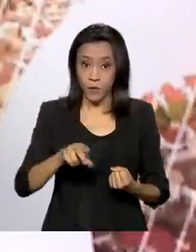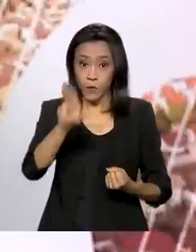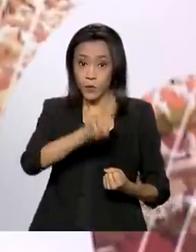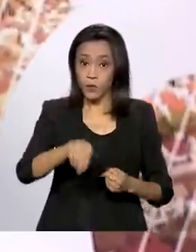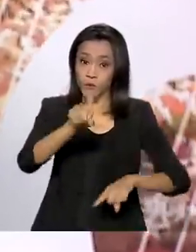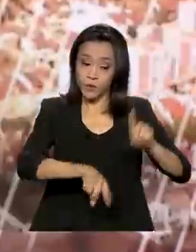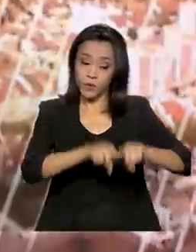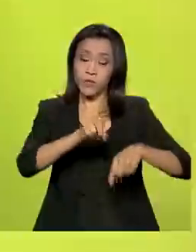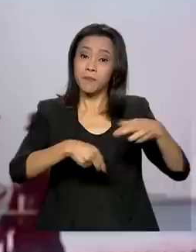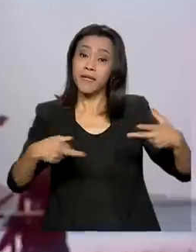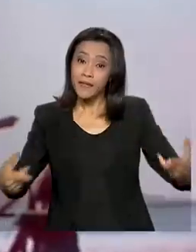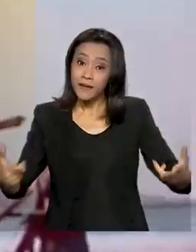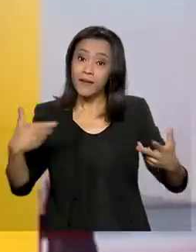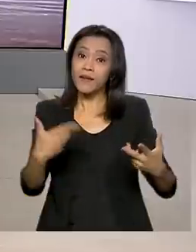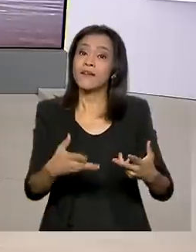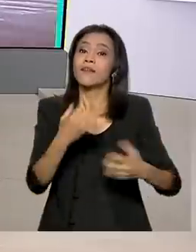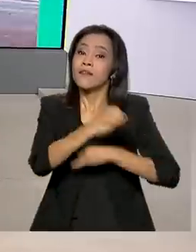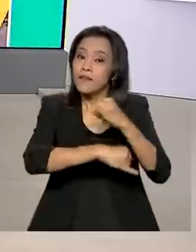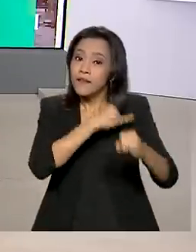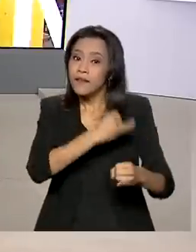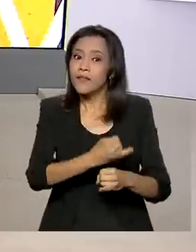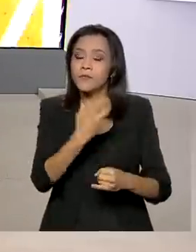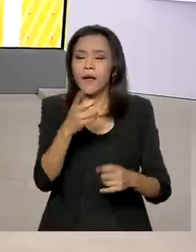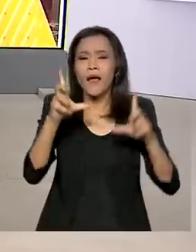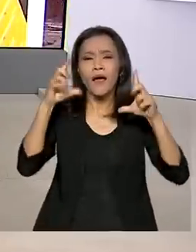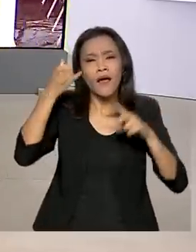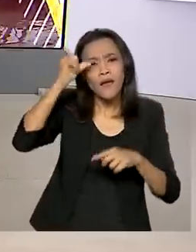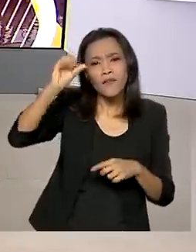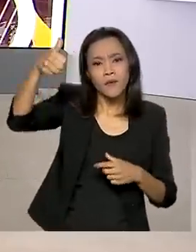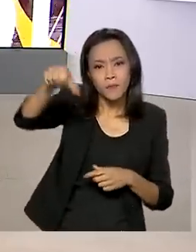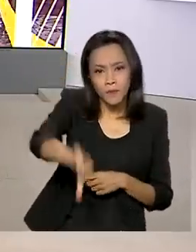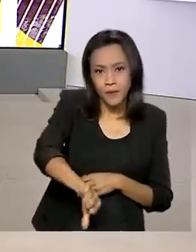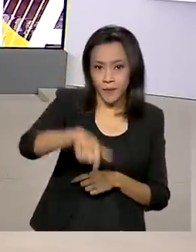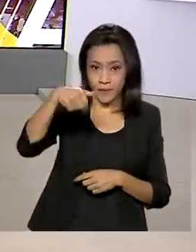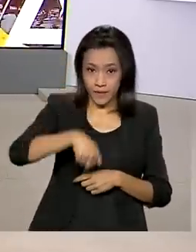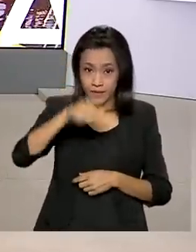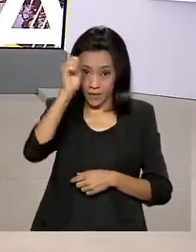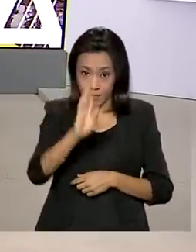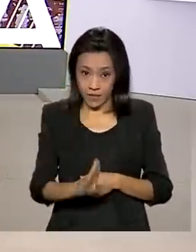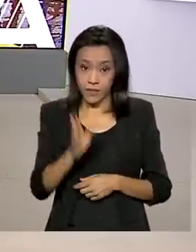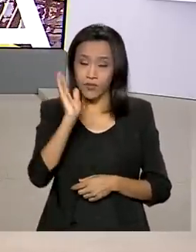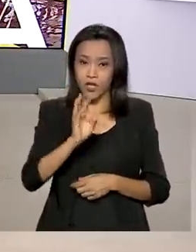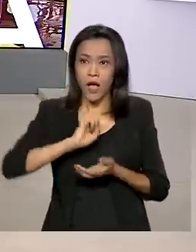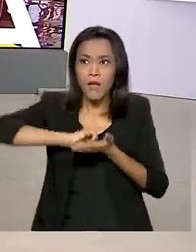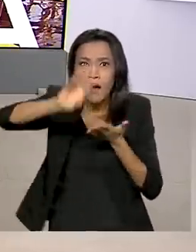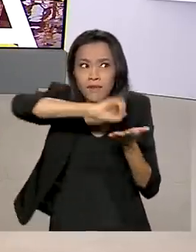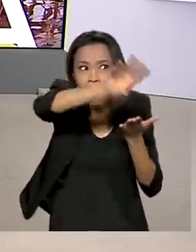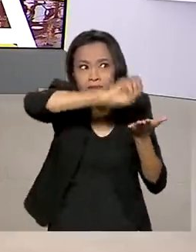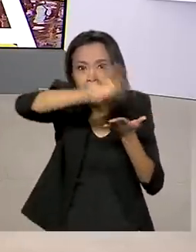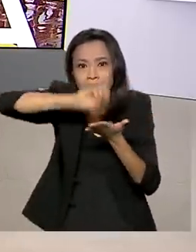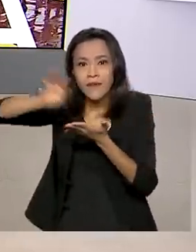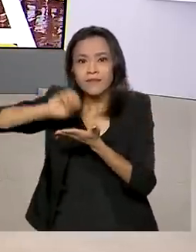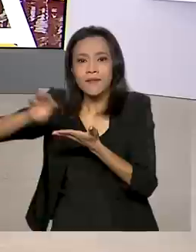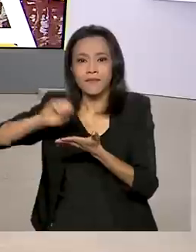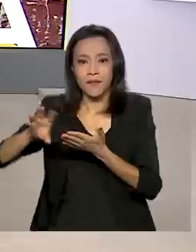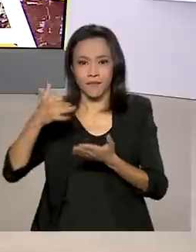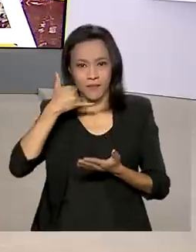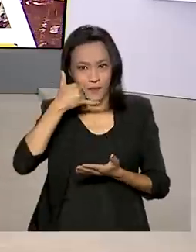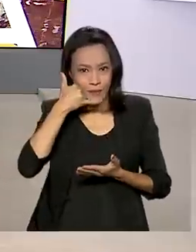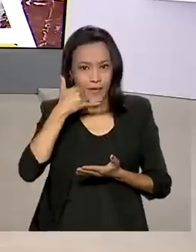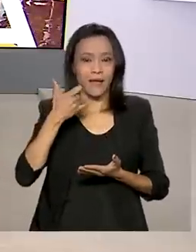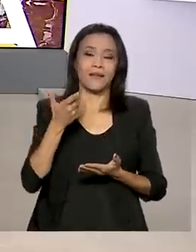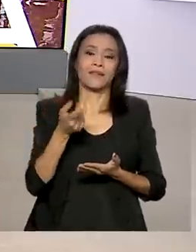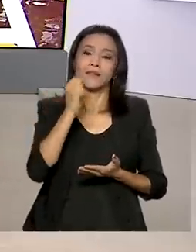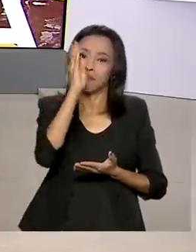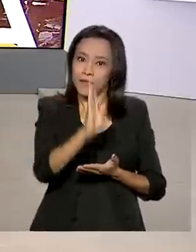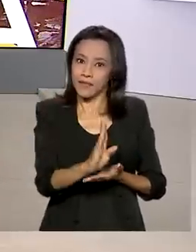digitais na prevenção de desastres. Aqui no Brasil, o alerta de risco já é enviado por mensagem de celular. A ideia é ter um